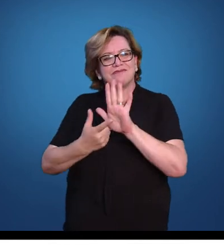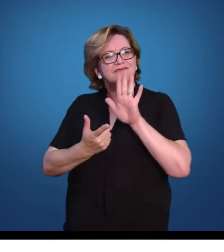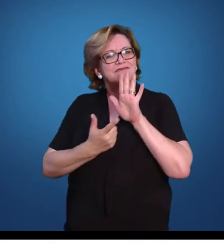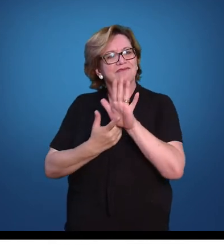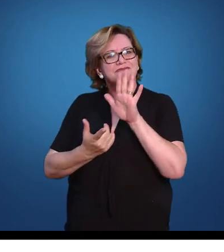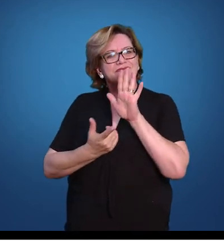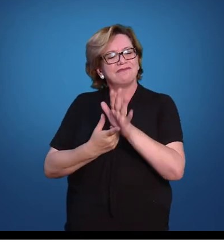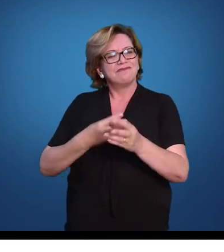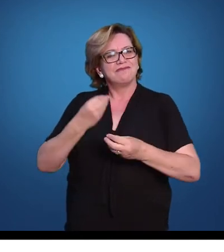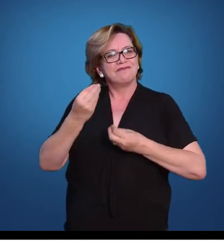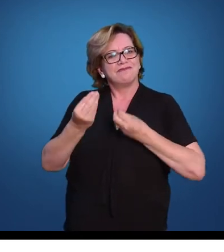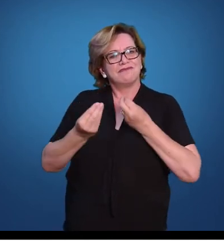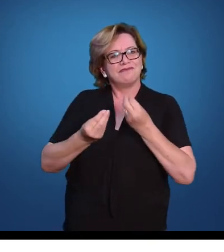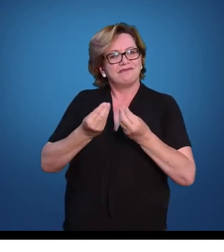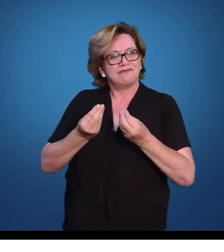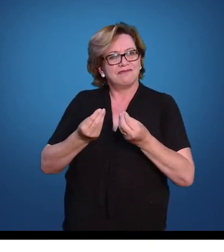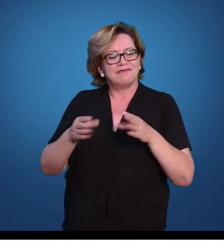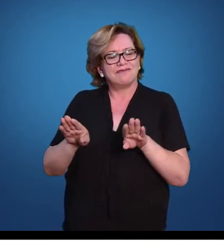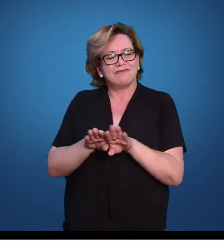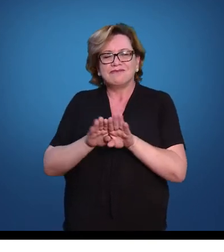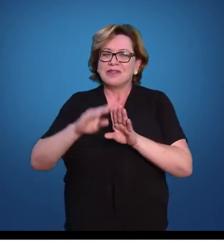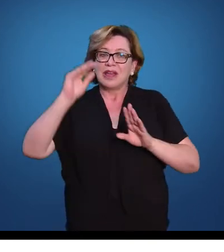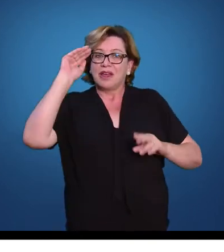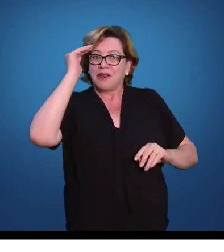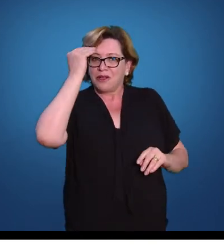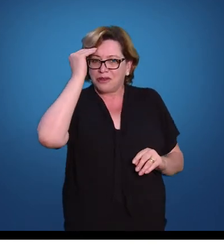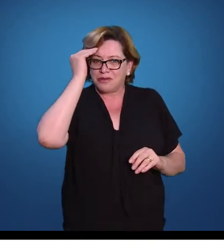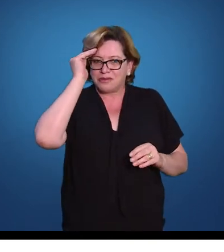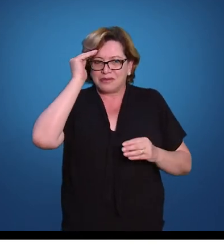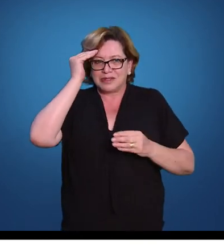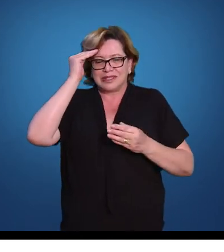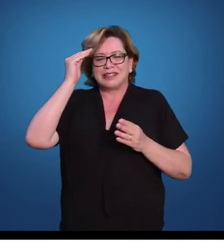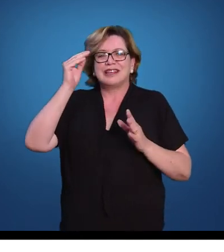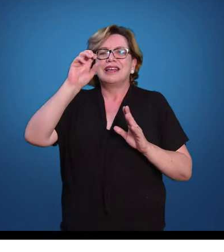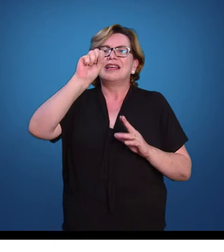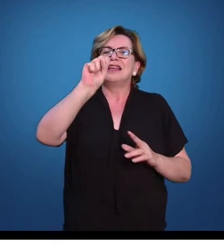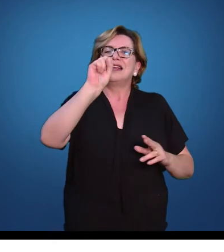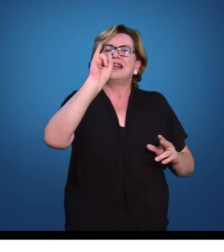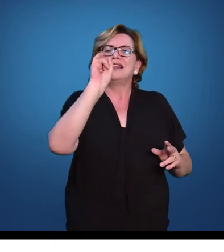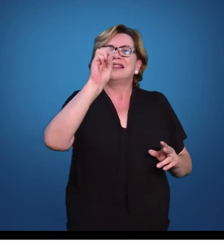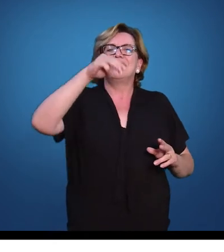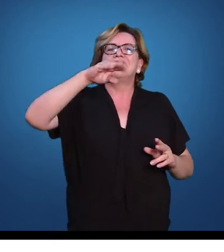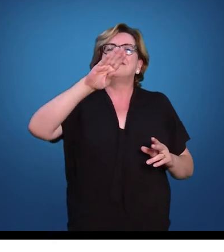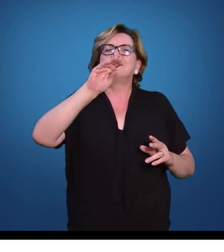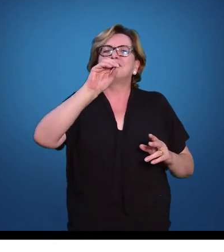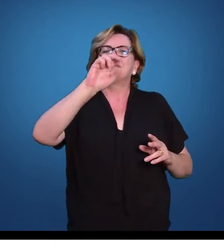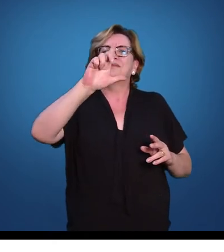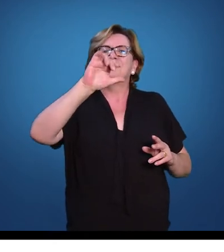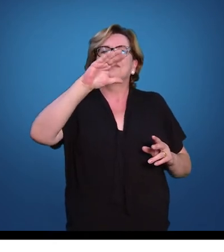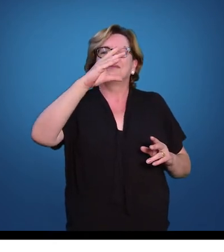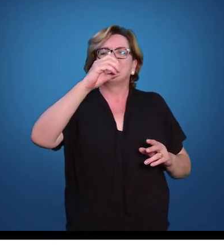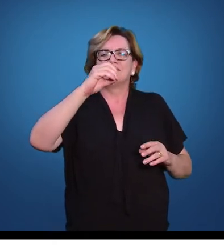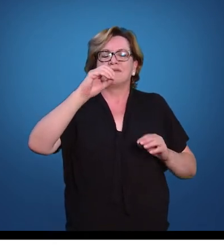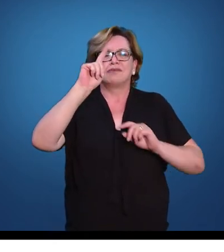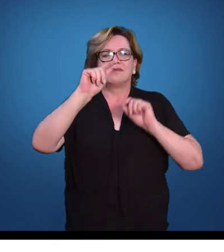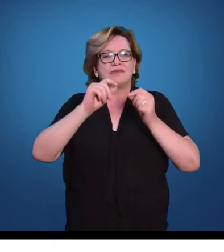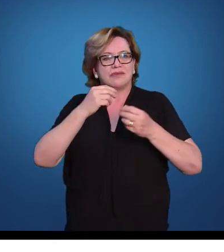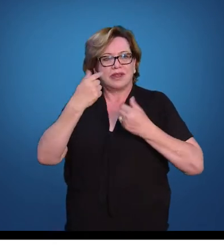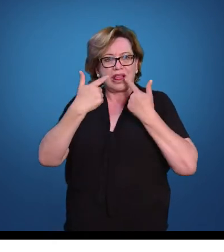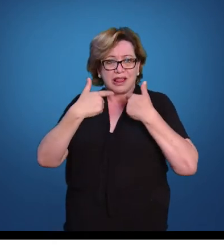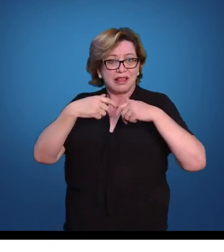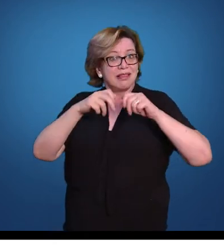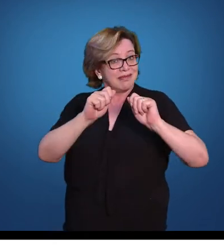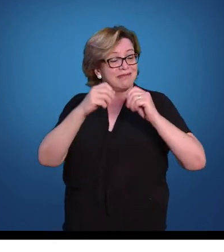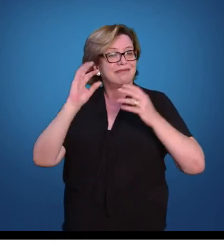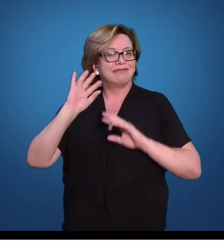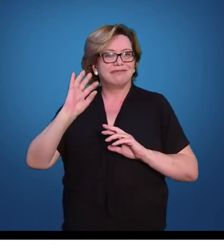expressar e compreender trocas simbólicas. Essas trocas simbólicas, elas são, por exemplo, via língua.